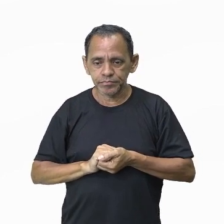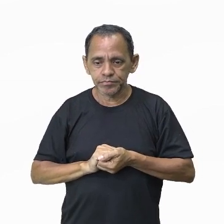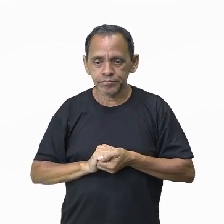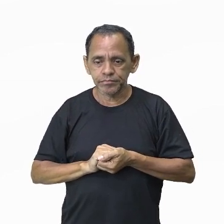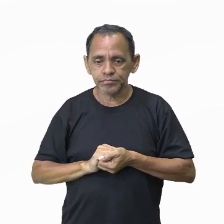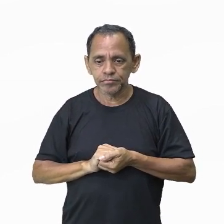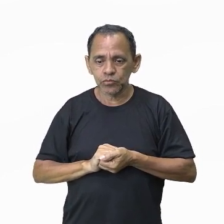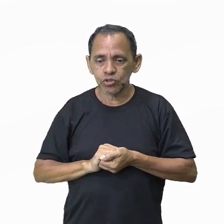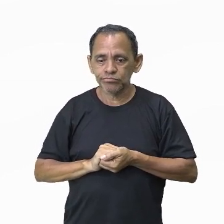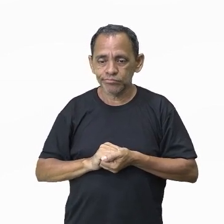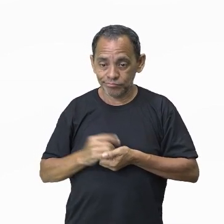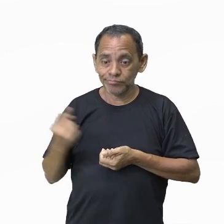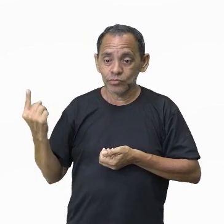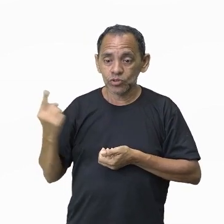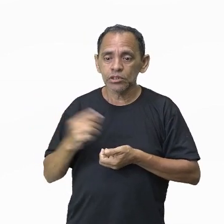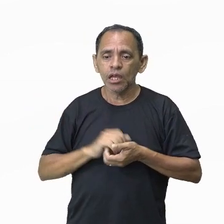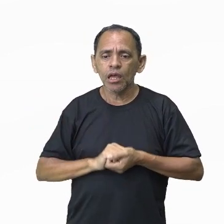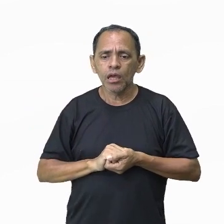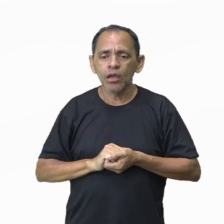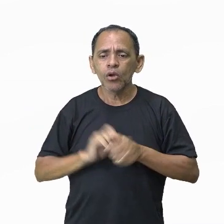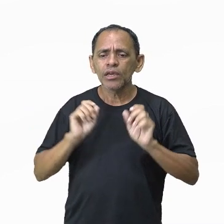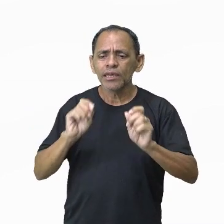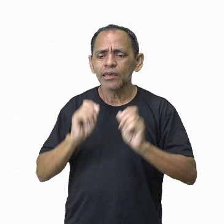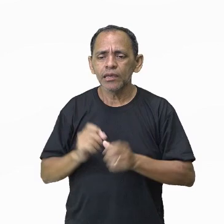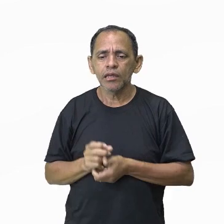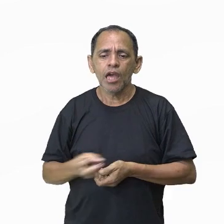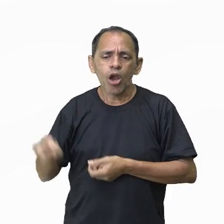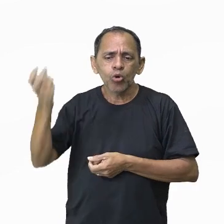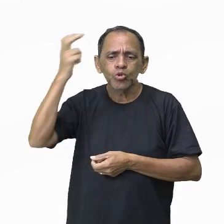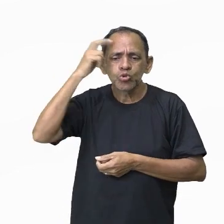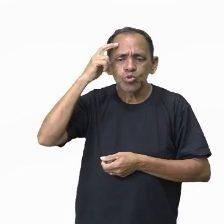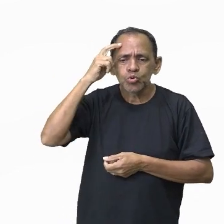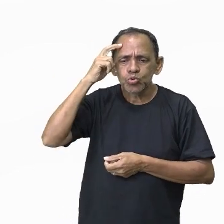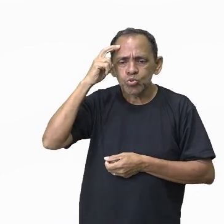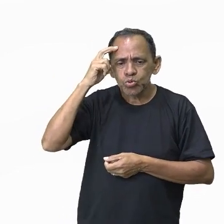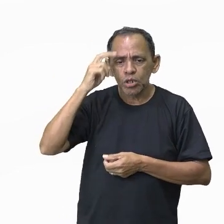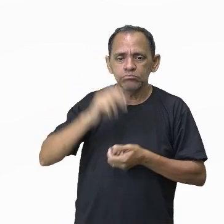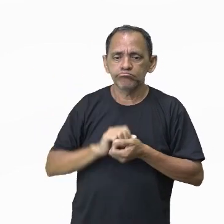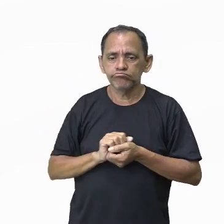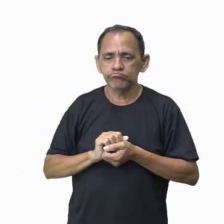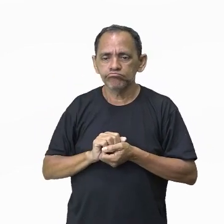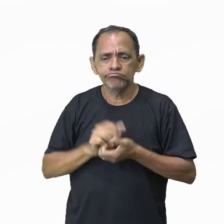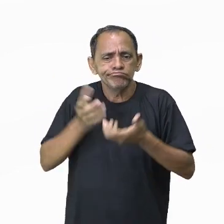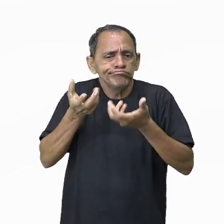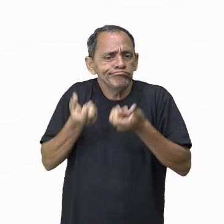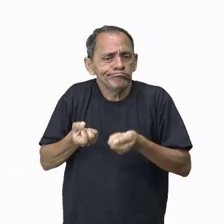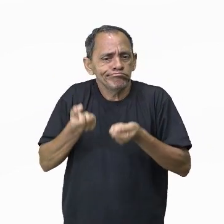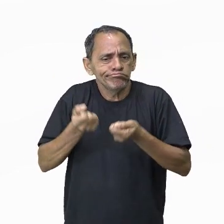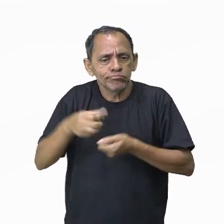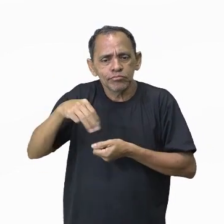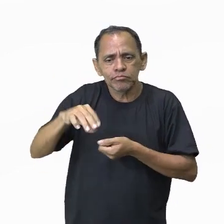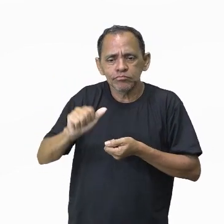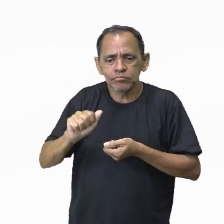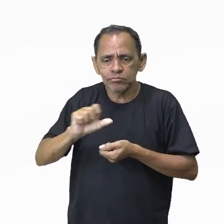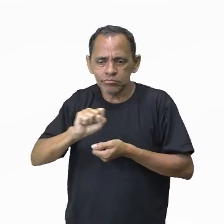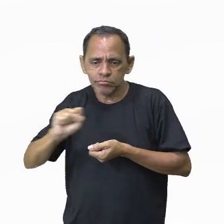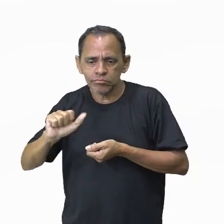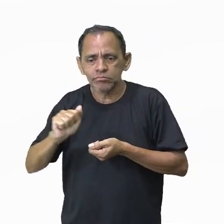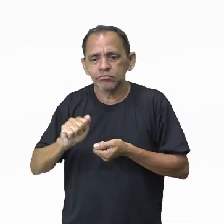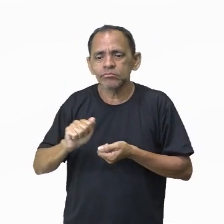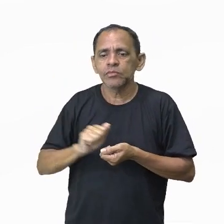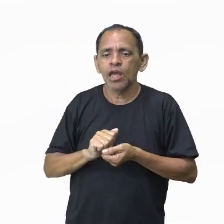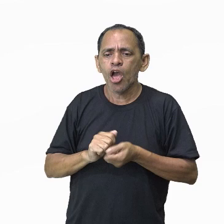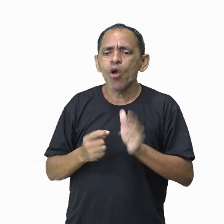o próximo item, a cultura de massa. O conceito de cultura de massa indica o consumo em